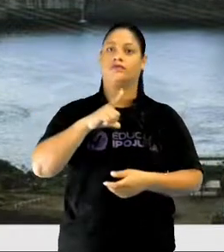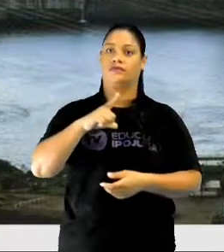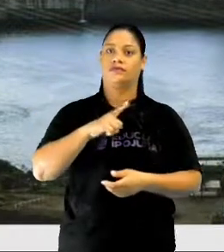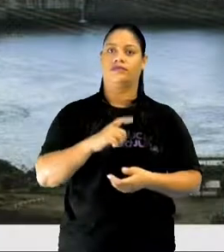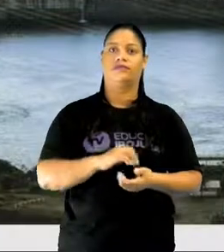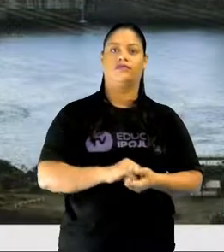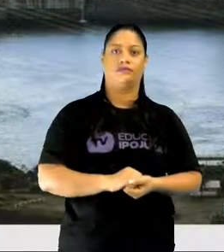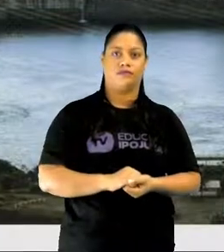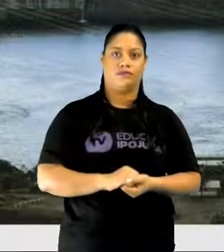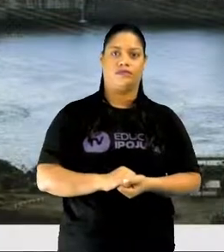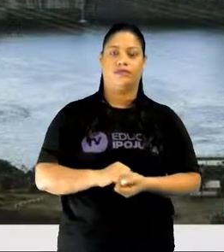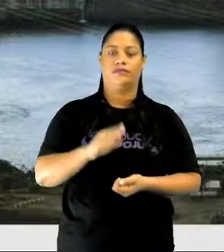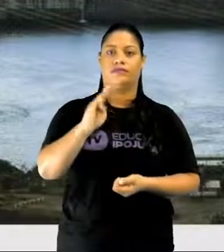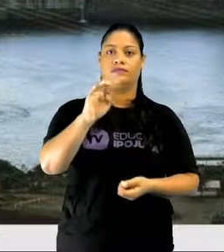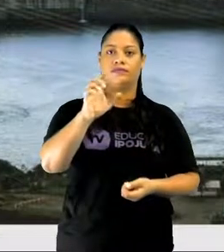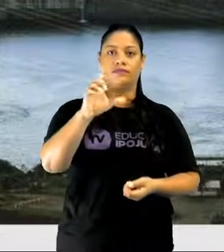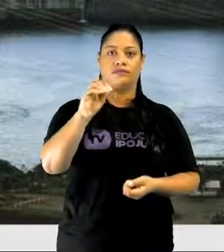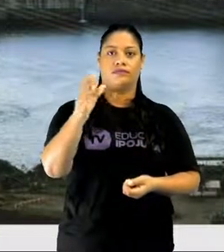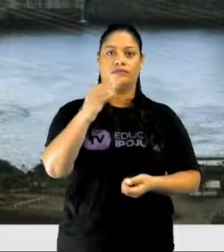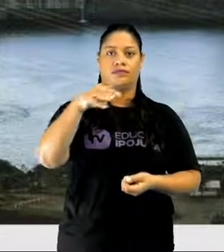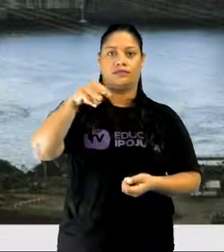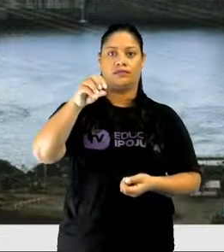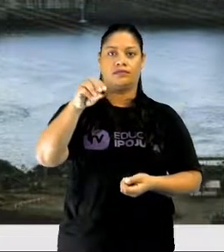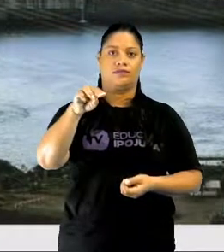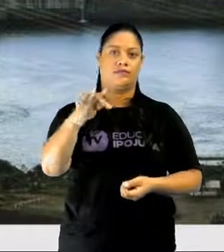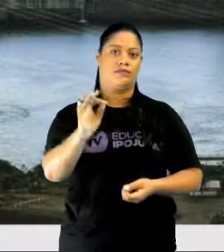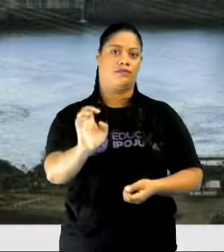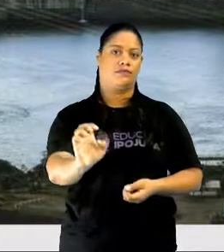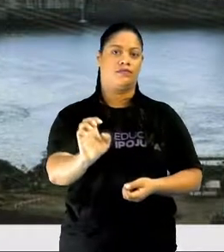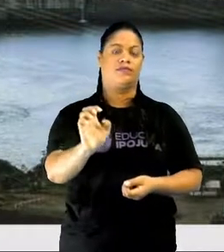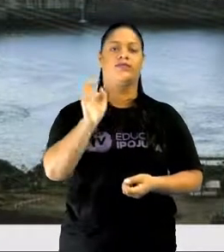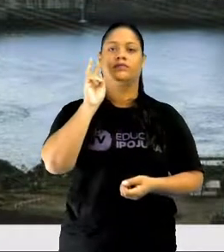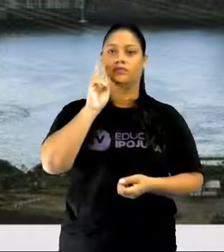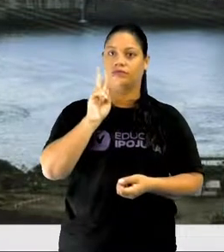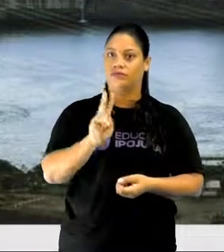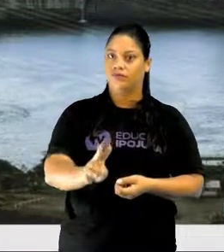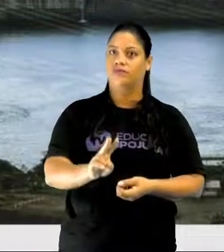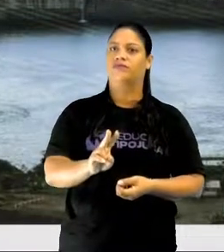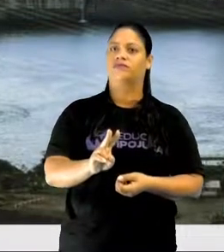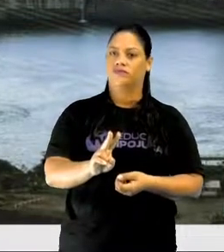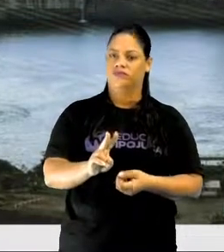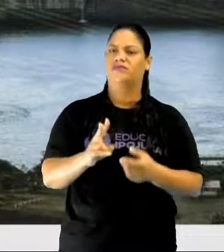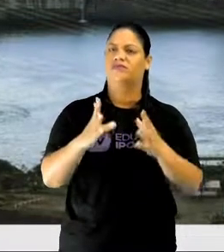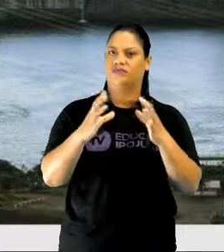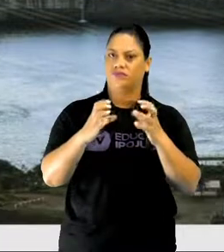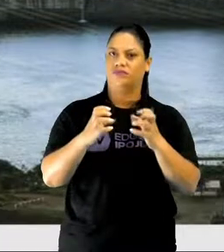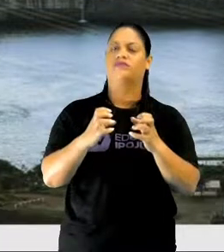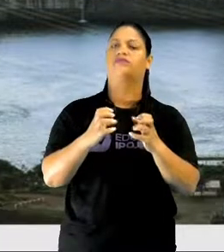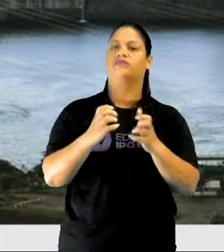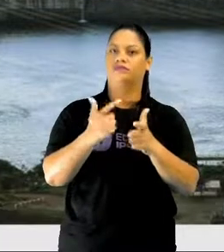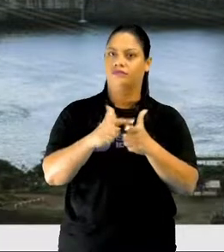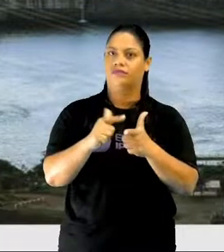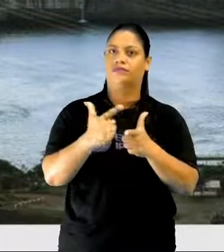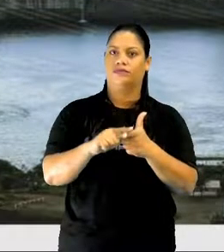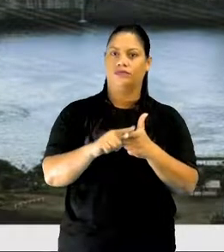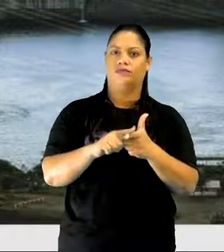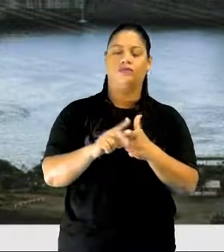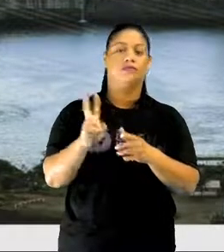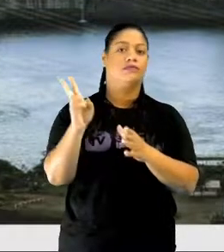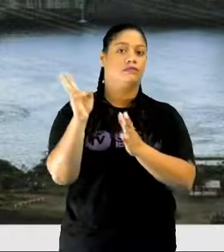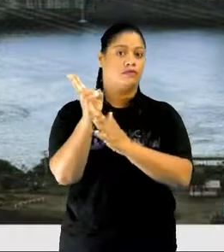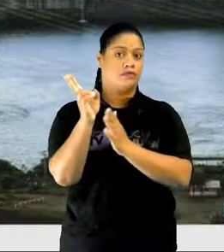a usina de Belo Monte. A gente viu aí que foram vários conflitos entre indígenas e,